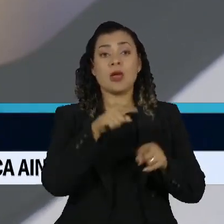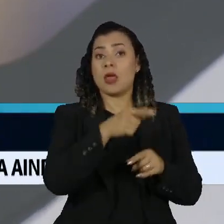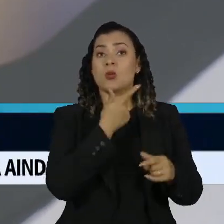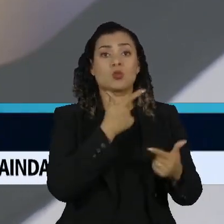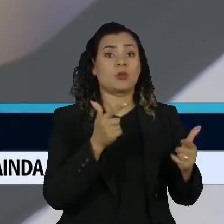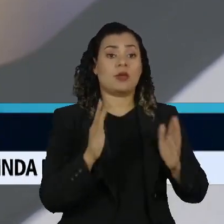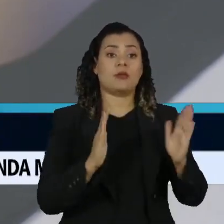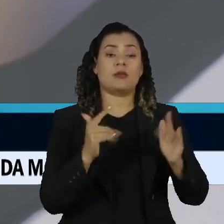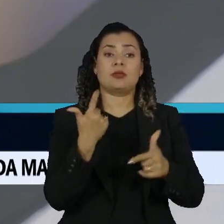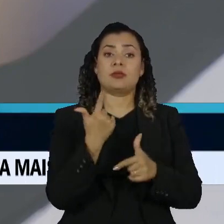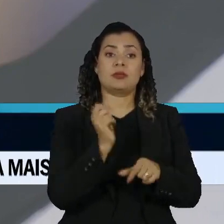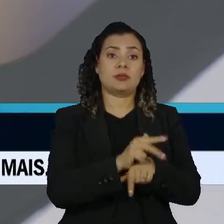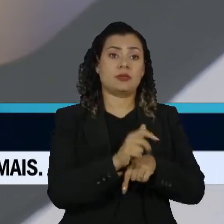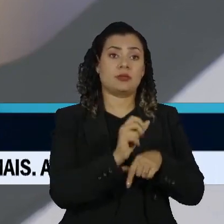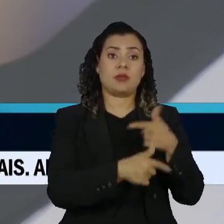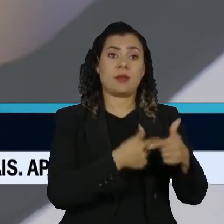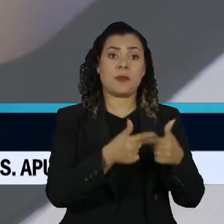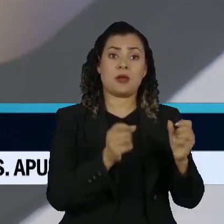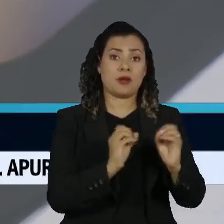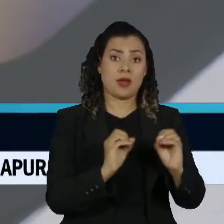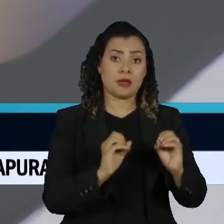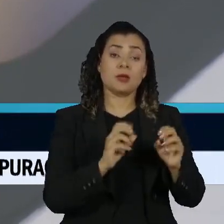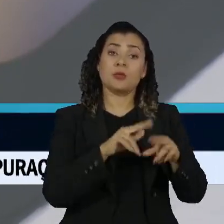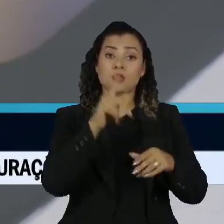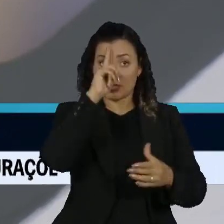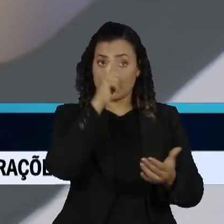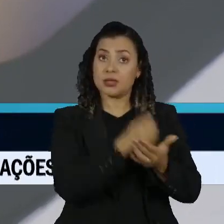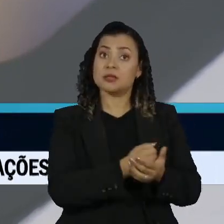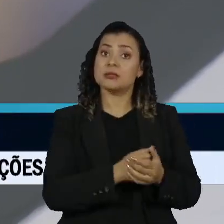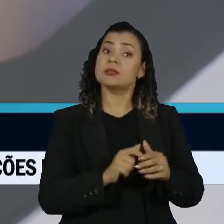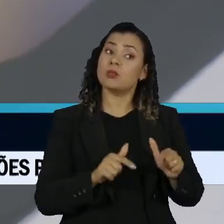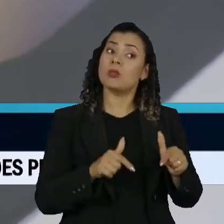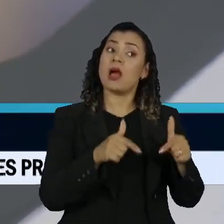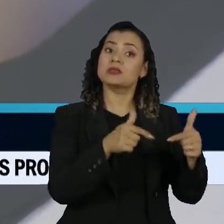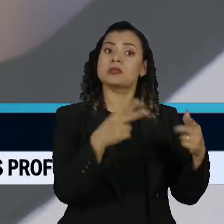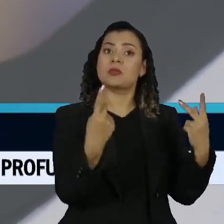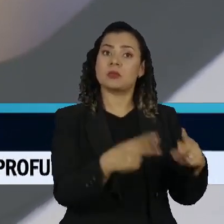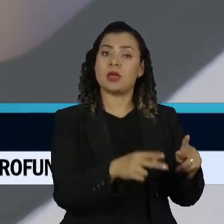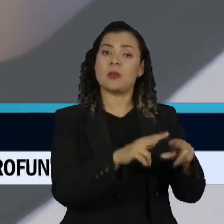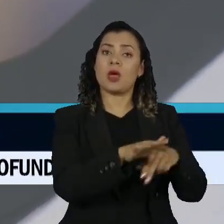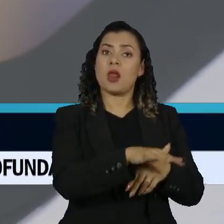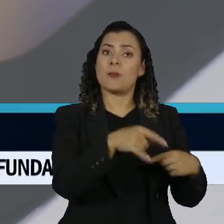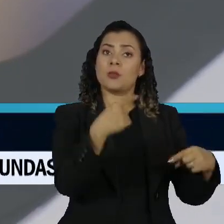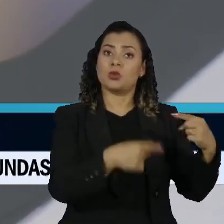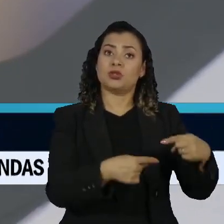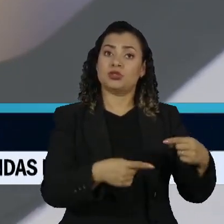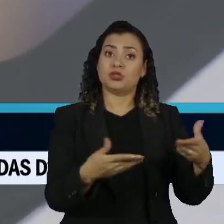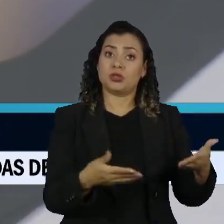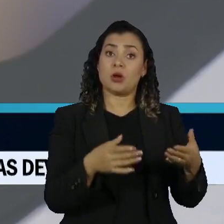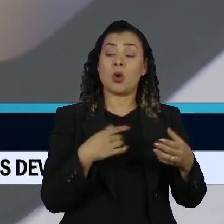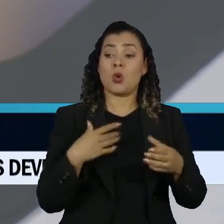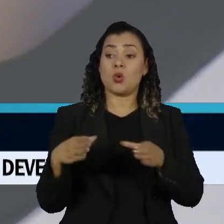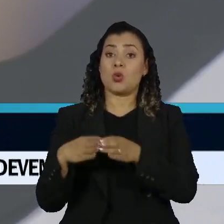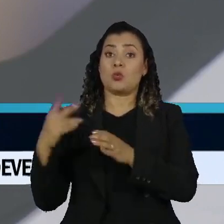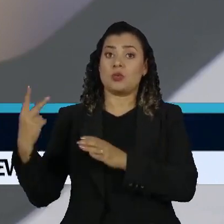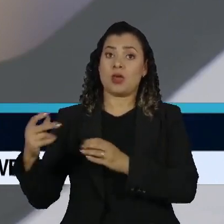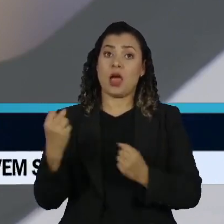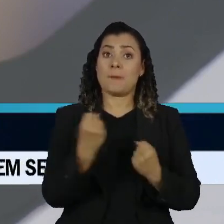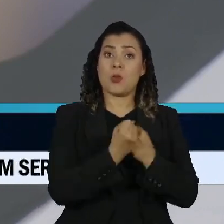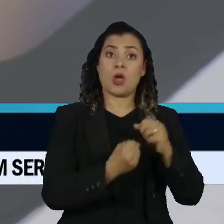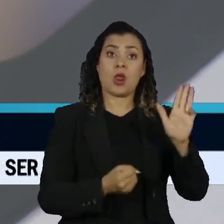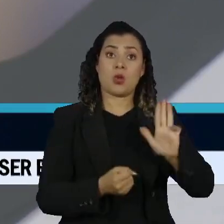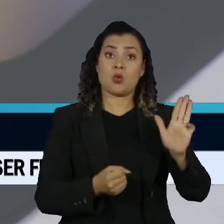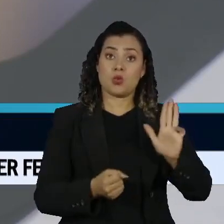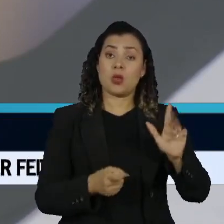mandato, ela tomou uma decisão considerada controversa pelo campo político a que ela pertence, de apoiar o Lula